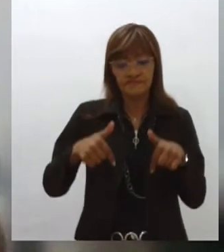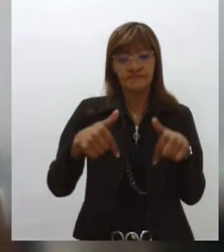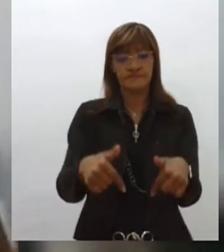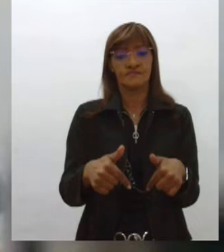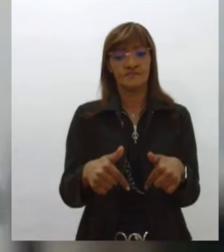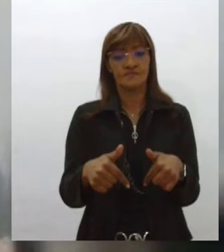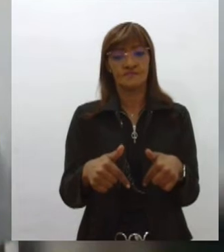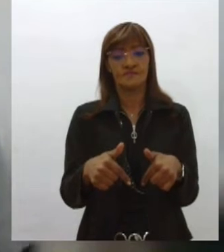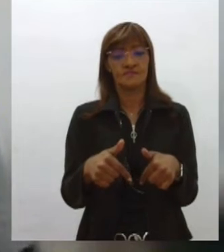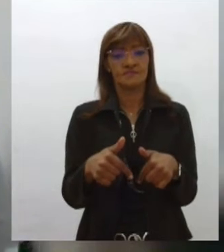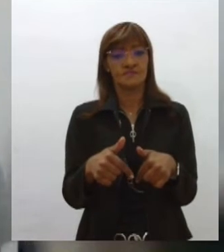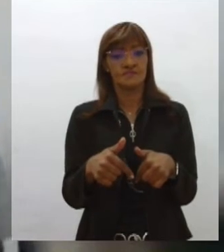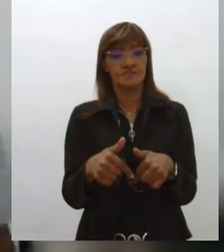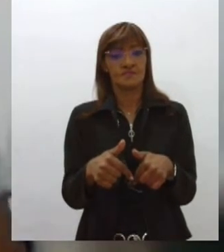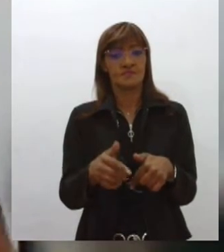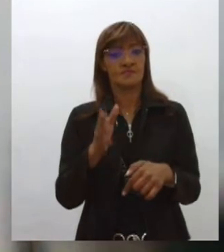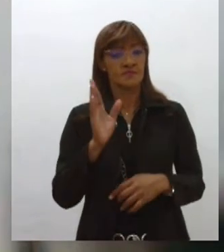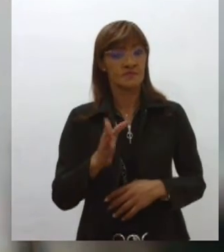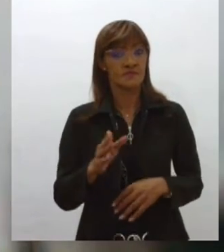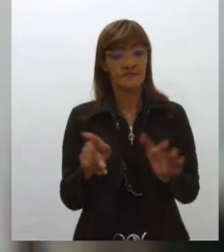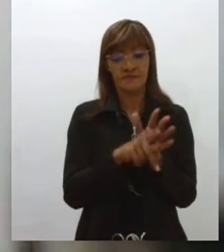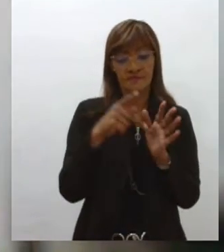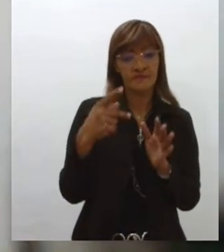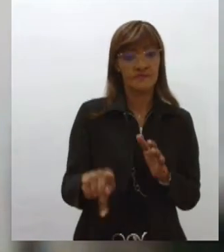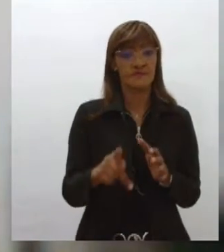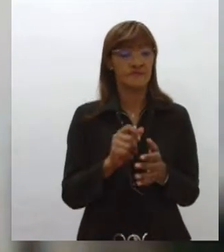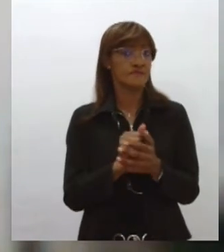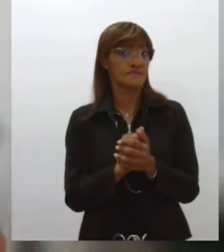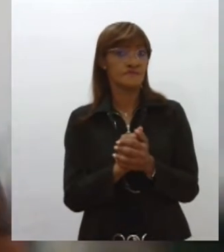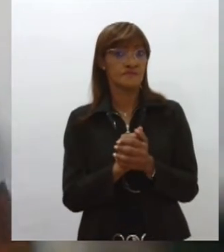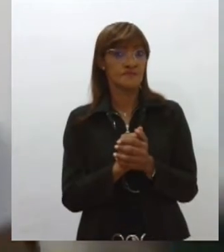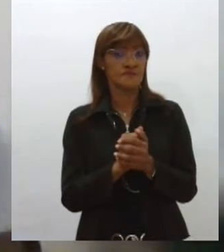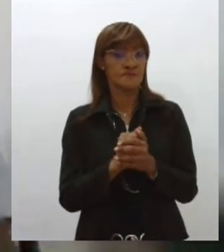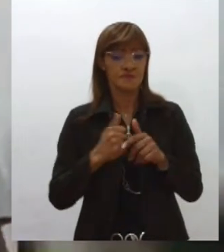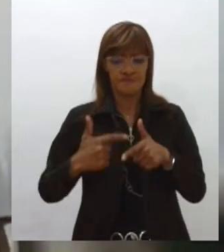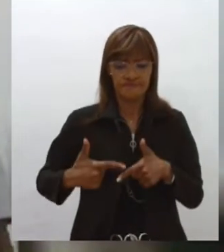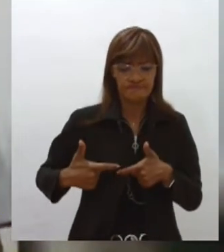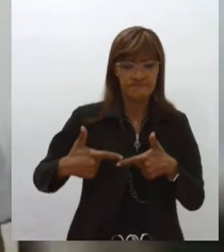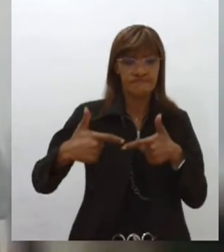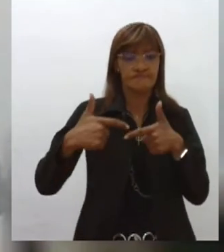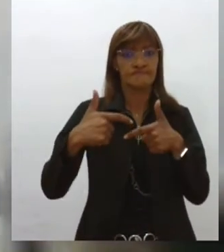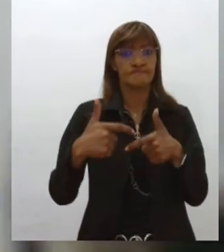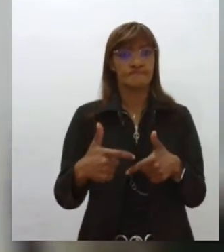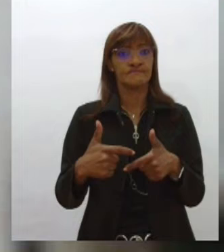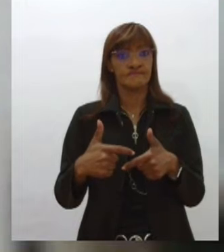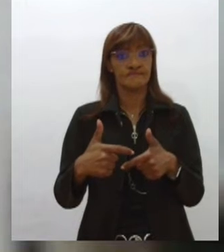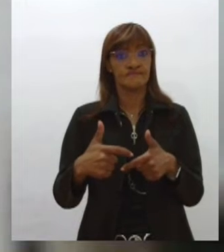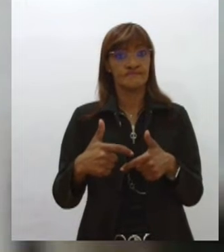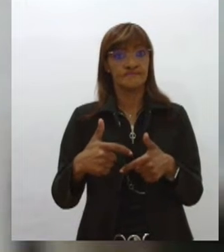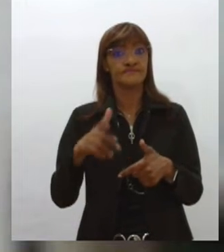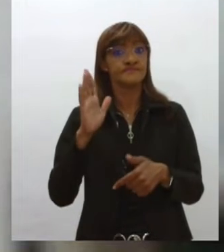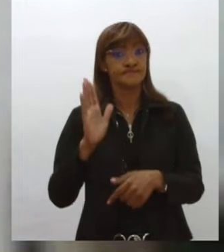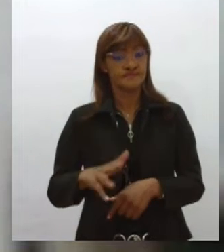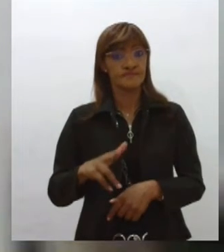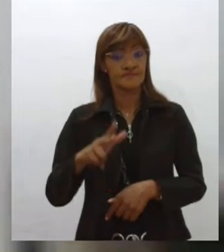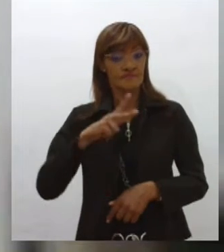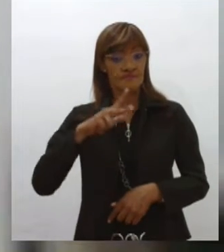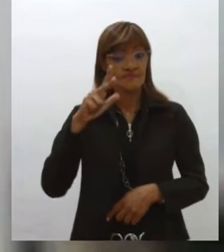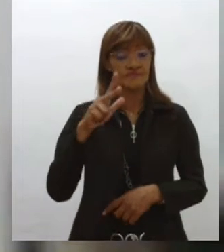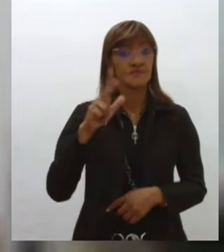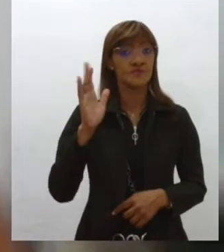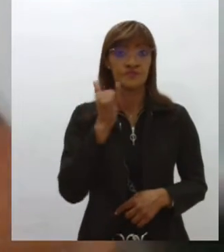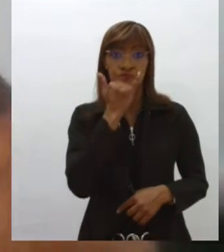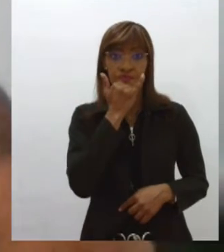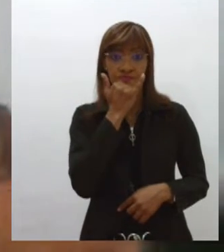são militares do Império. Eles lutaram a batalha do Paraguai pelo Império Brasileiro. Então, ainda existe essa comoção